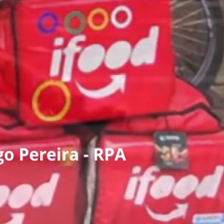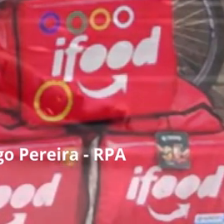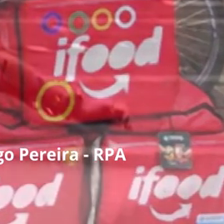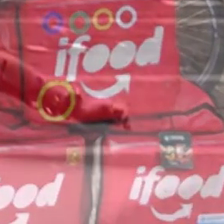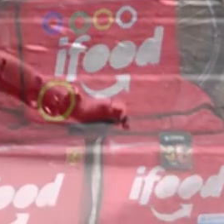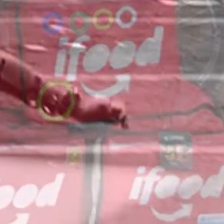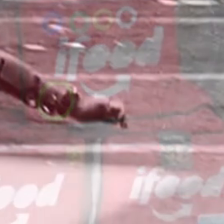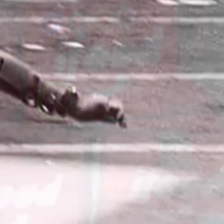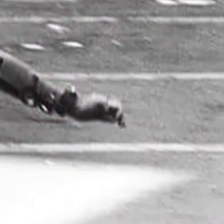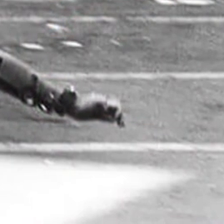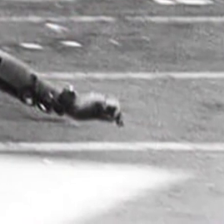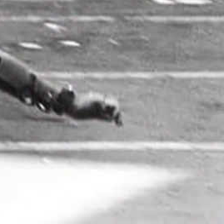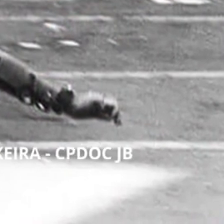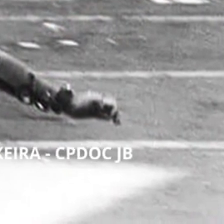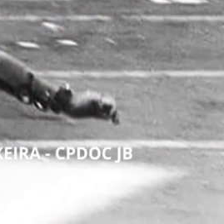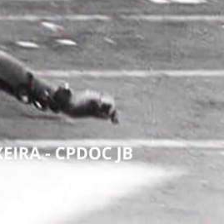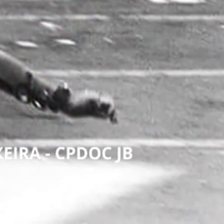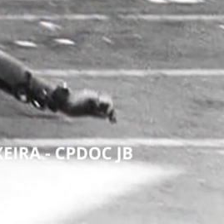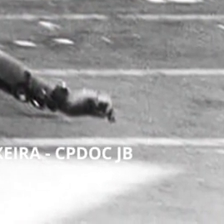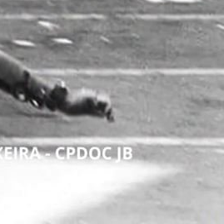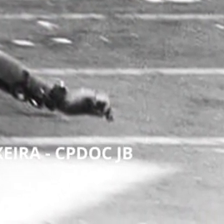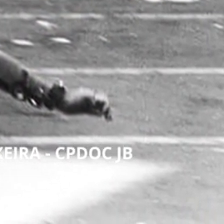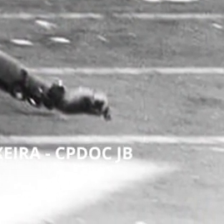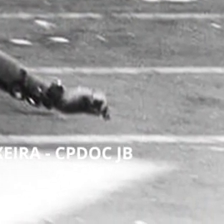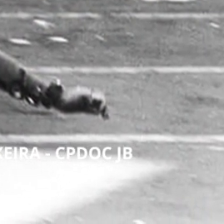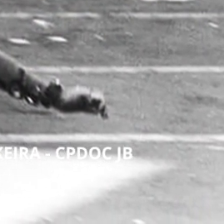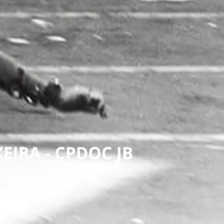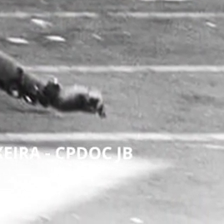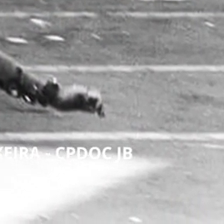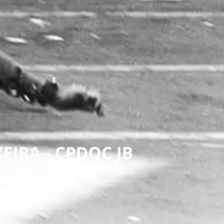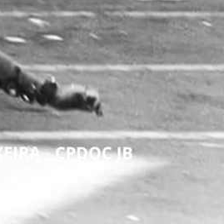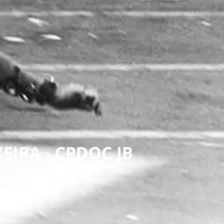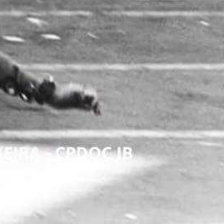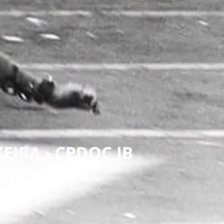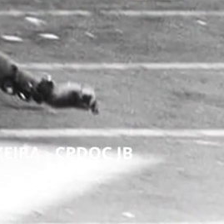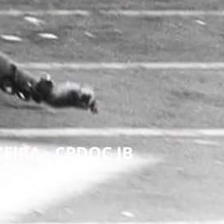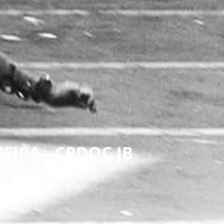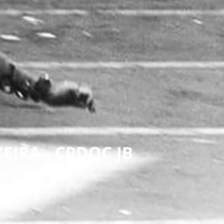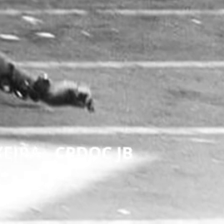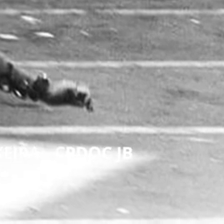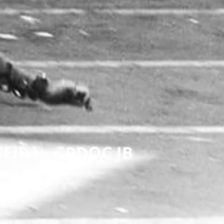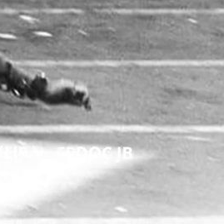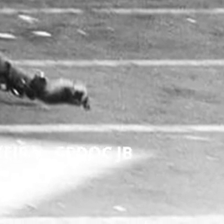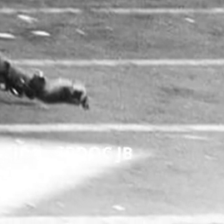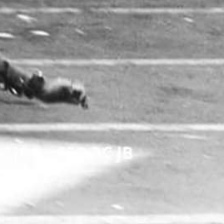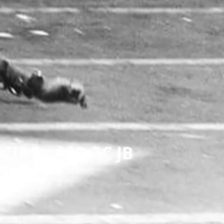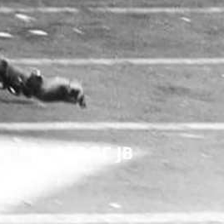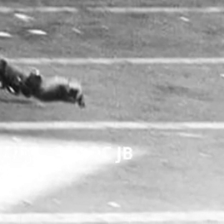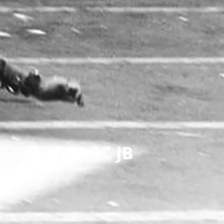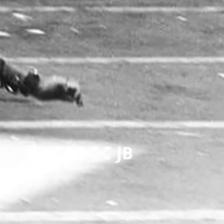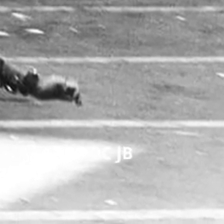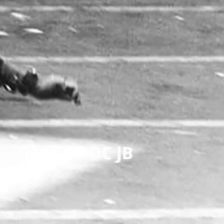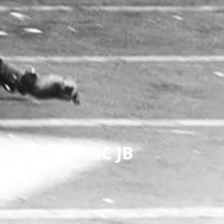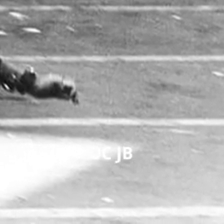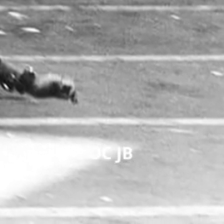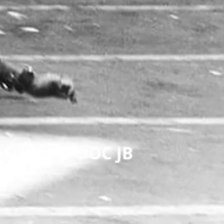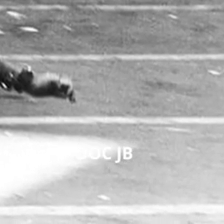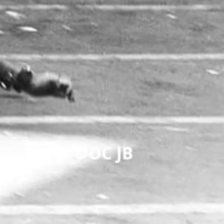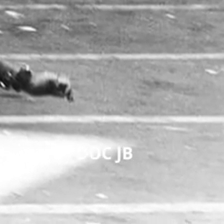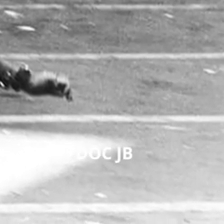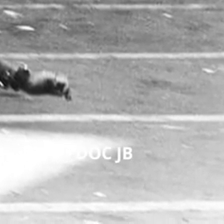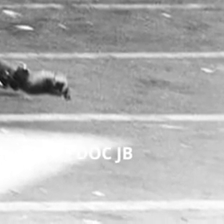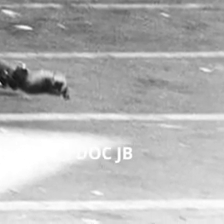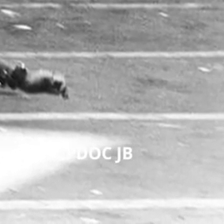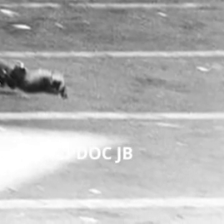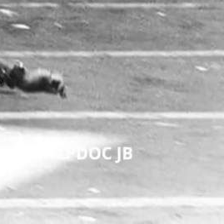Simultaneamente, o ascenso de governos com práticas autoritárias tem colocado em questão instituições democráticas